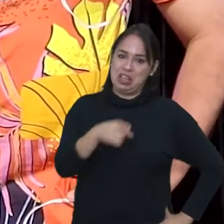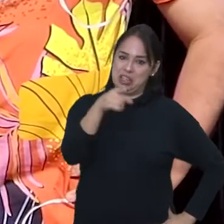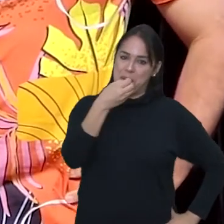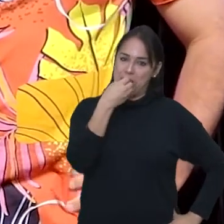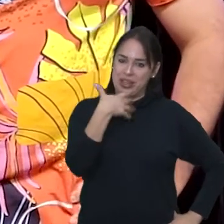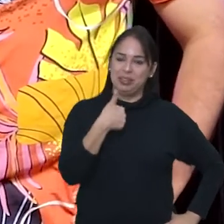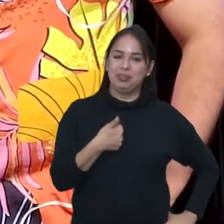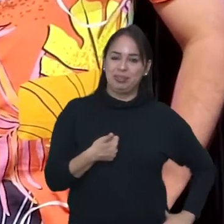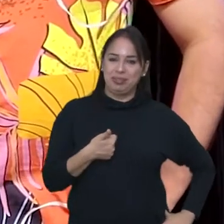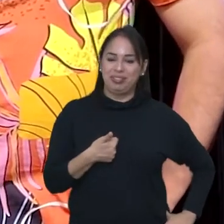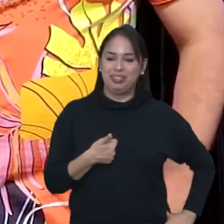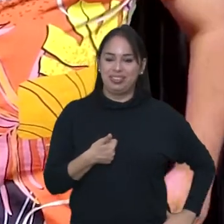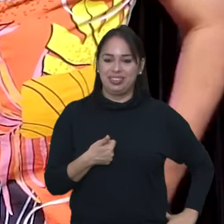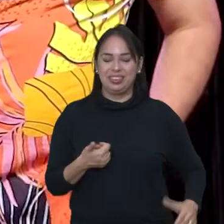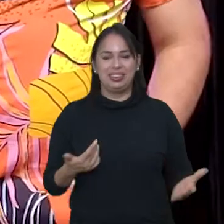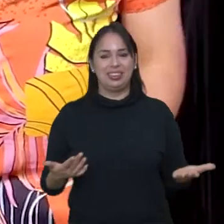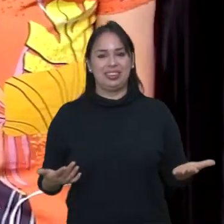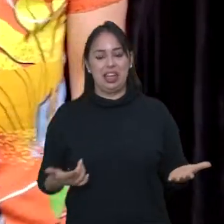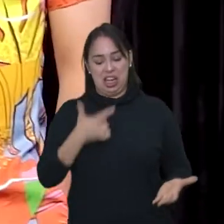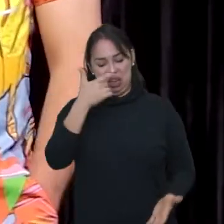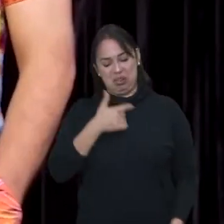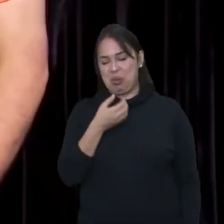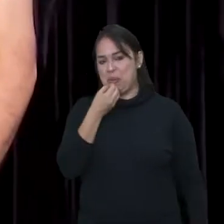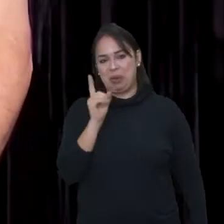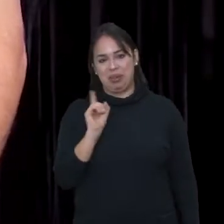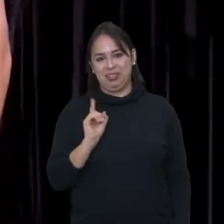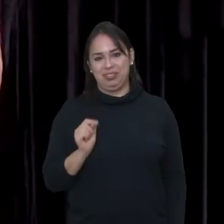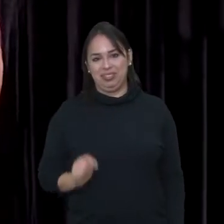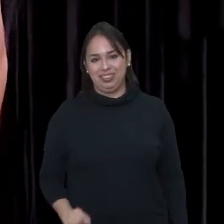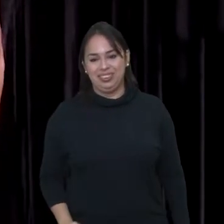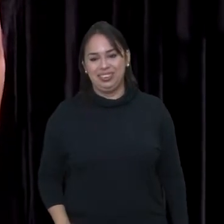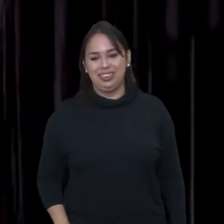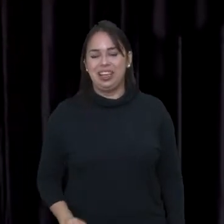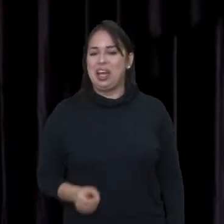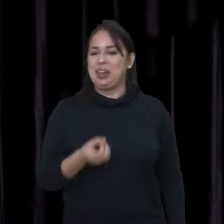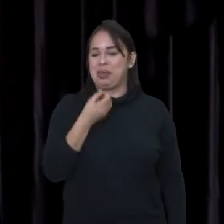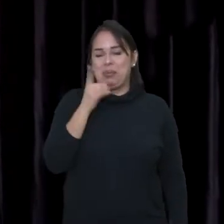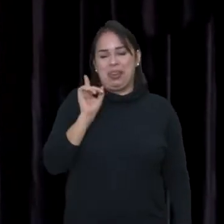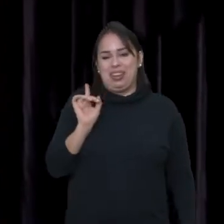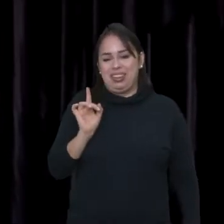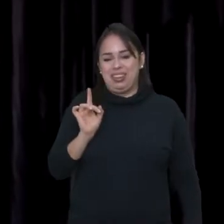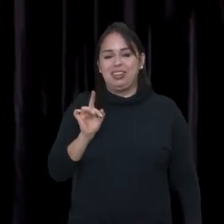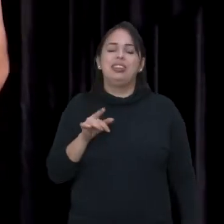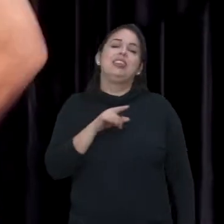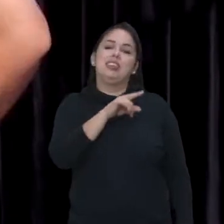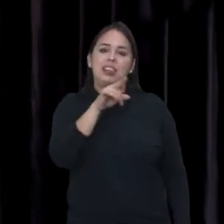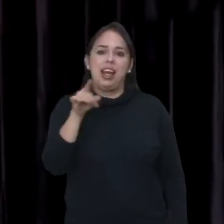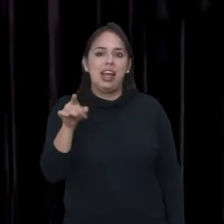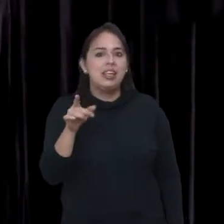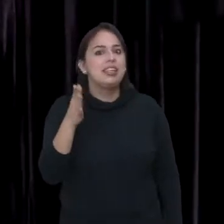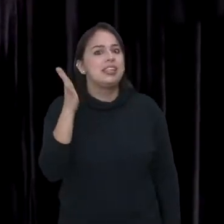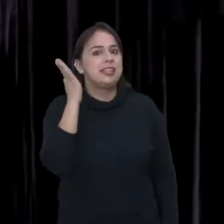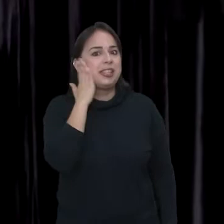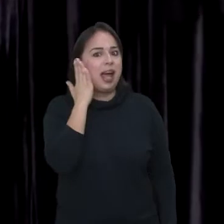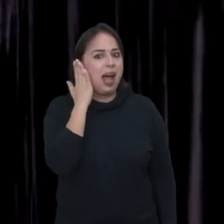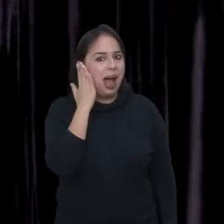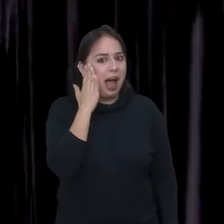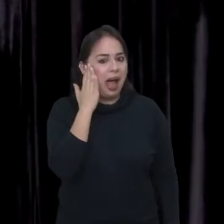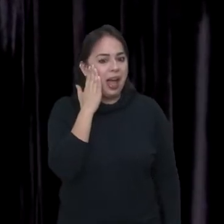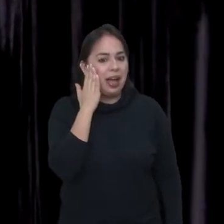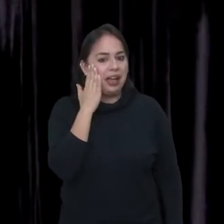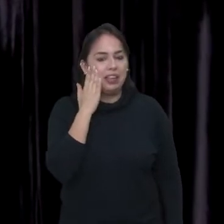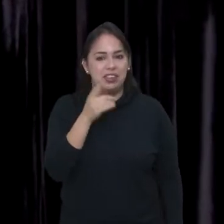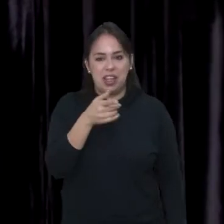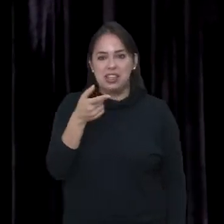Vocês estão bem? Sim. É porque eu não tô, né? E eu não tô. Vocês sabem, né? Já falaram aqui, né?